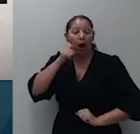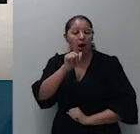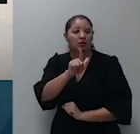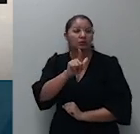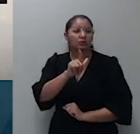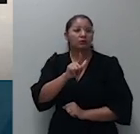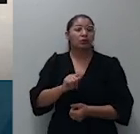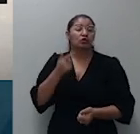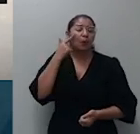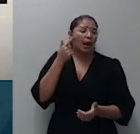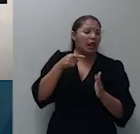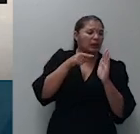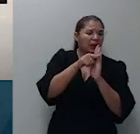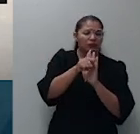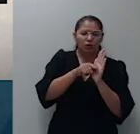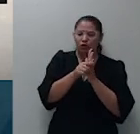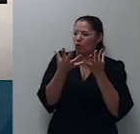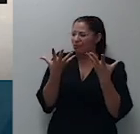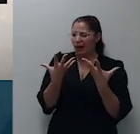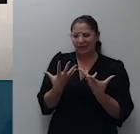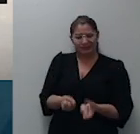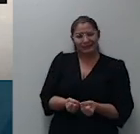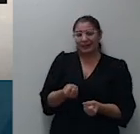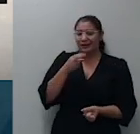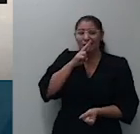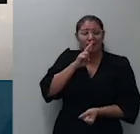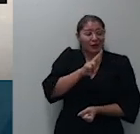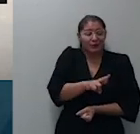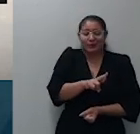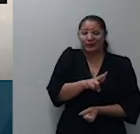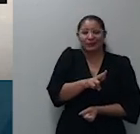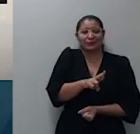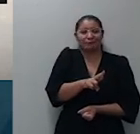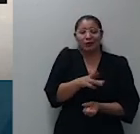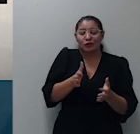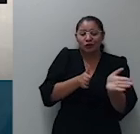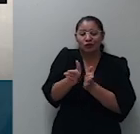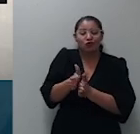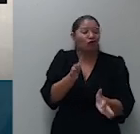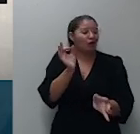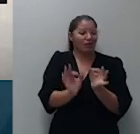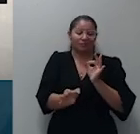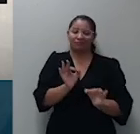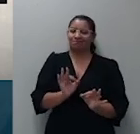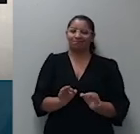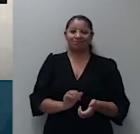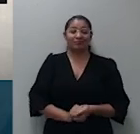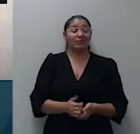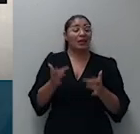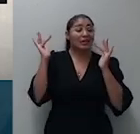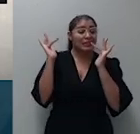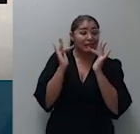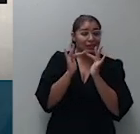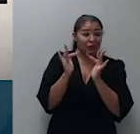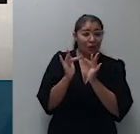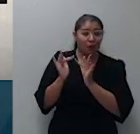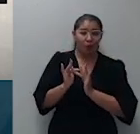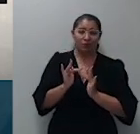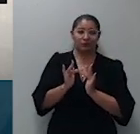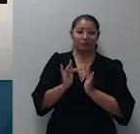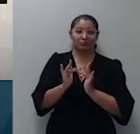atendeu a determinação da decisão transitada em julgado e de acordo e do acórdão